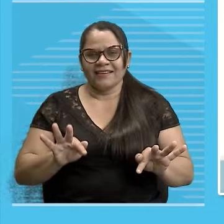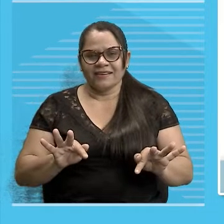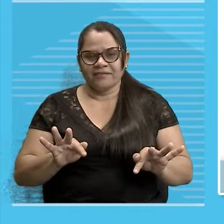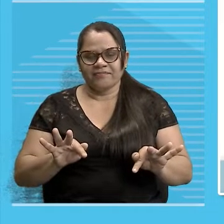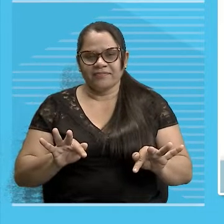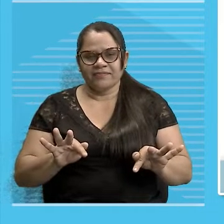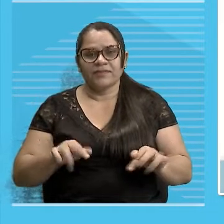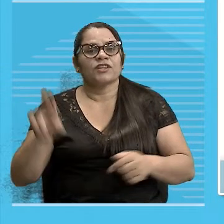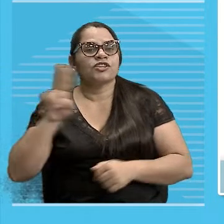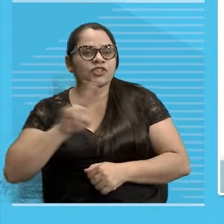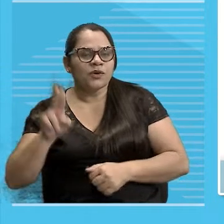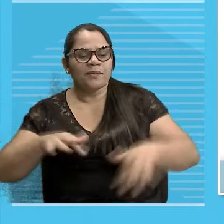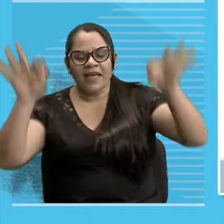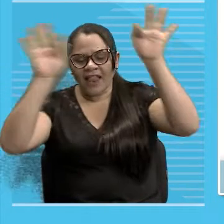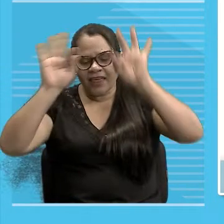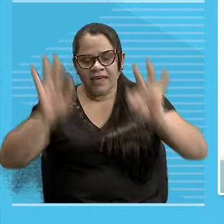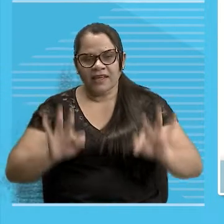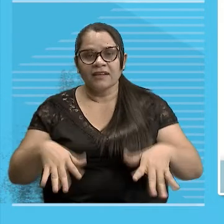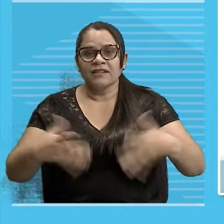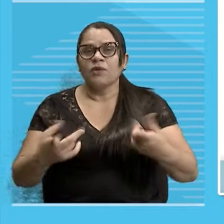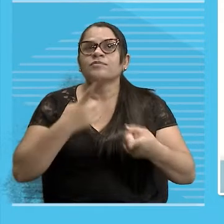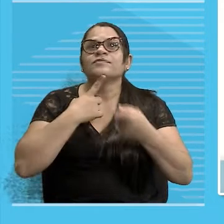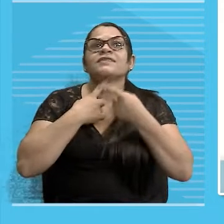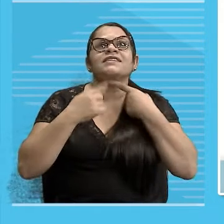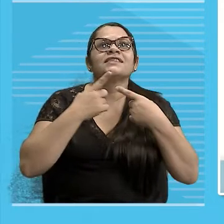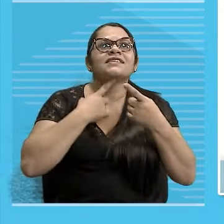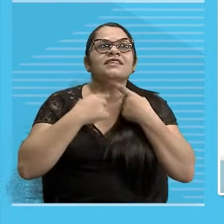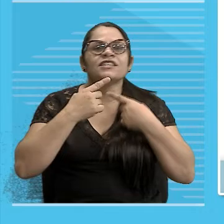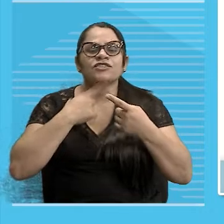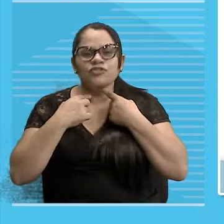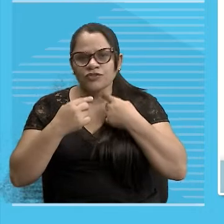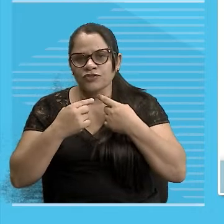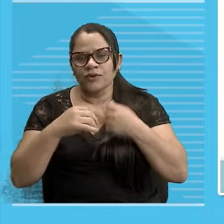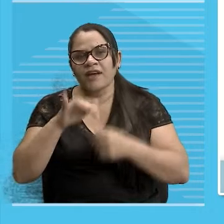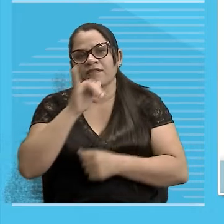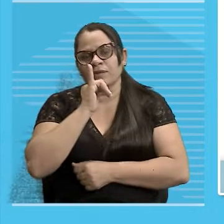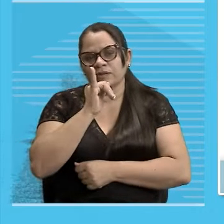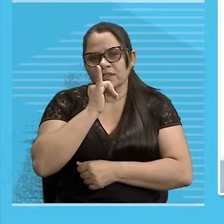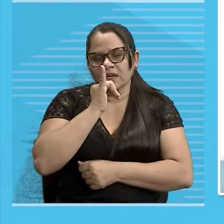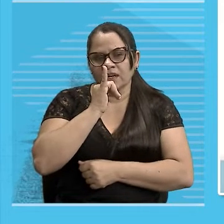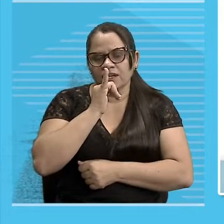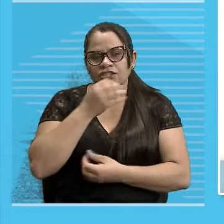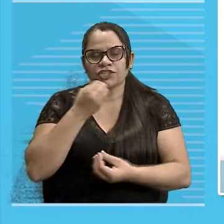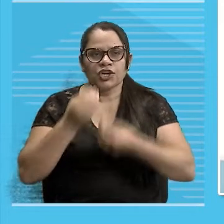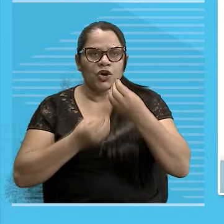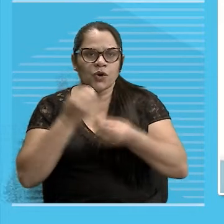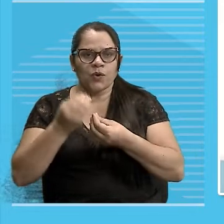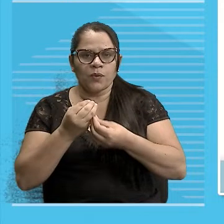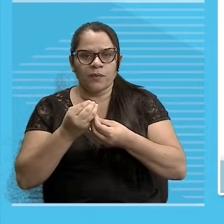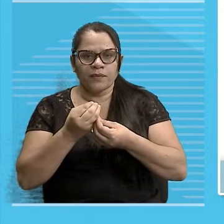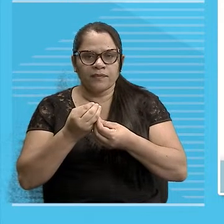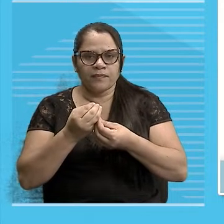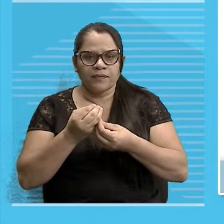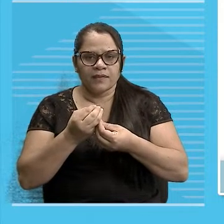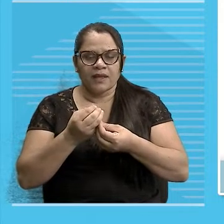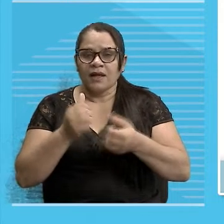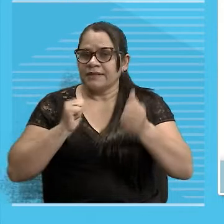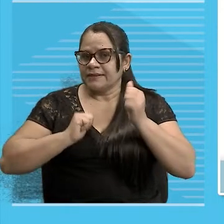Alegria Desejo Por exemplo É Ânsia